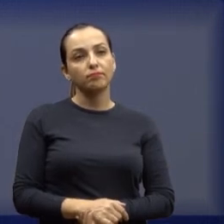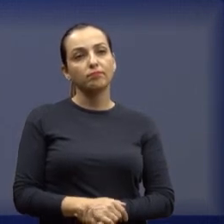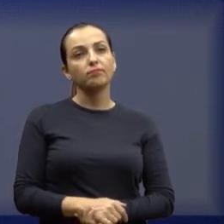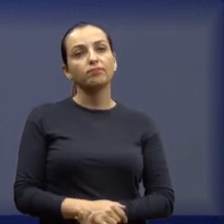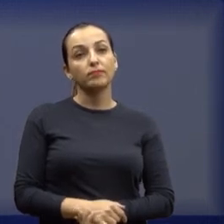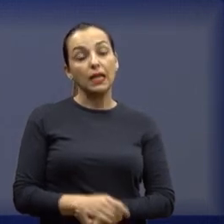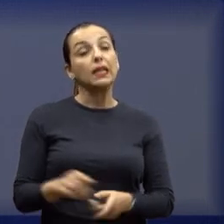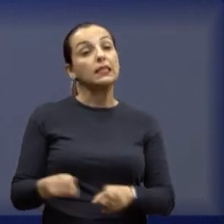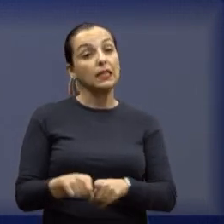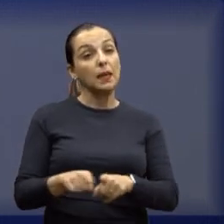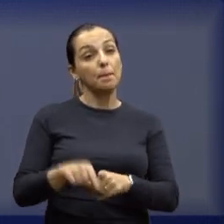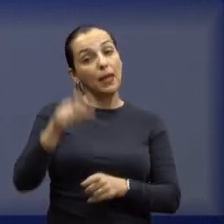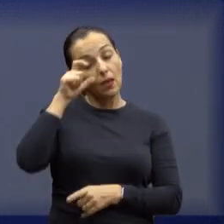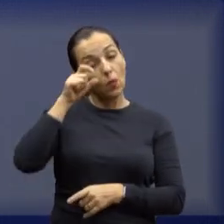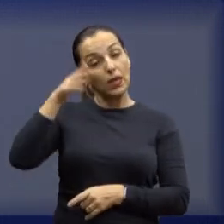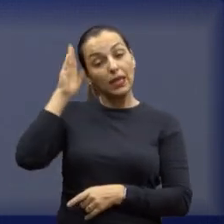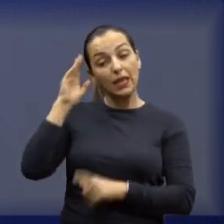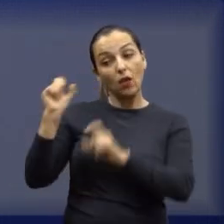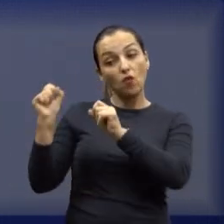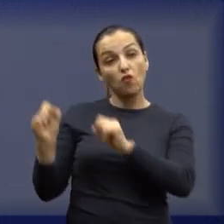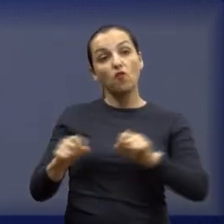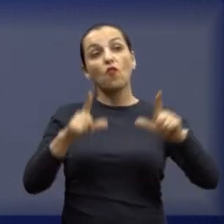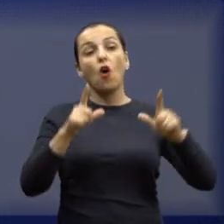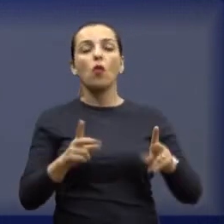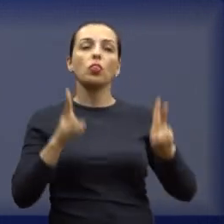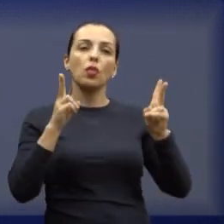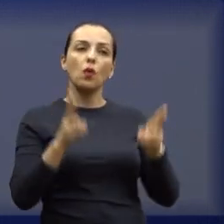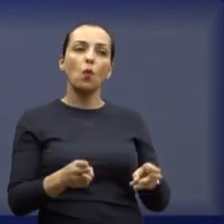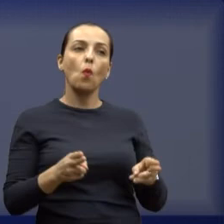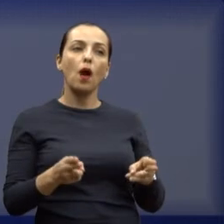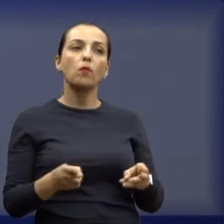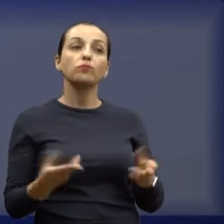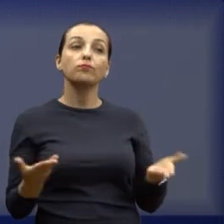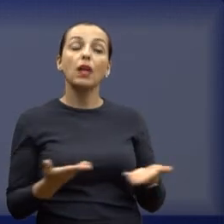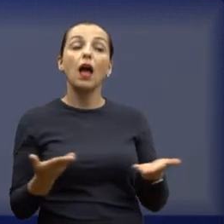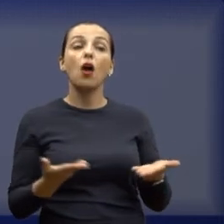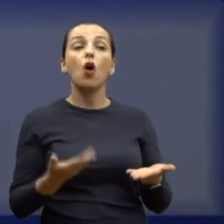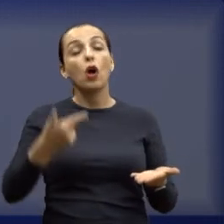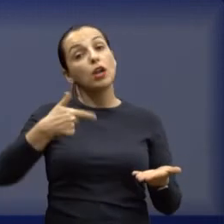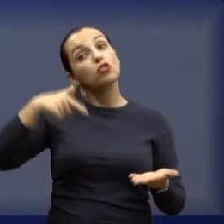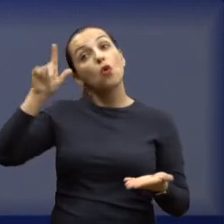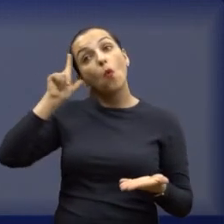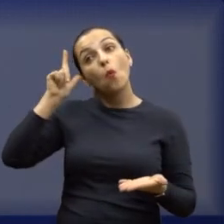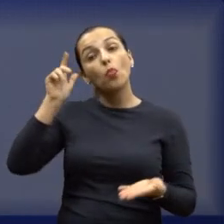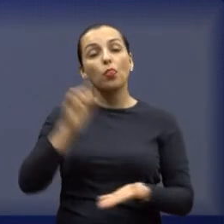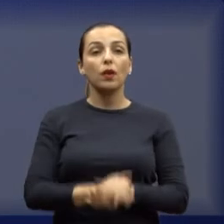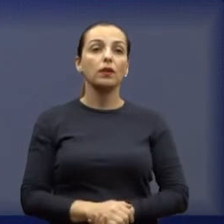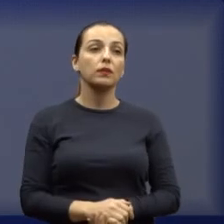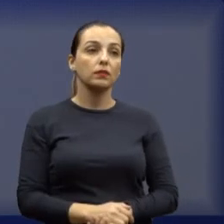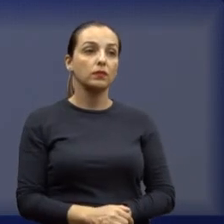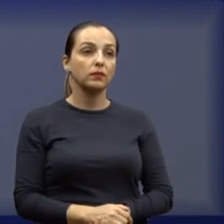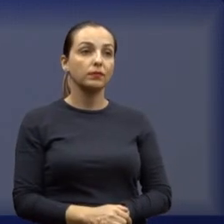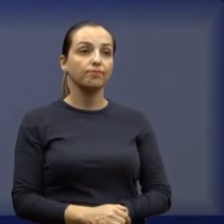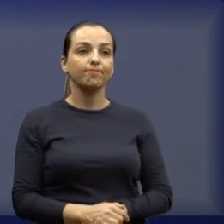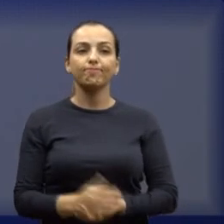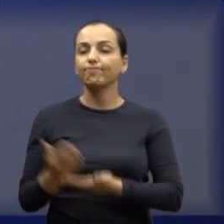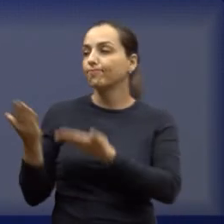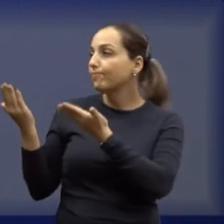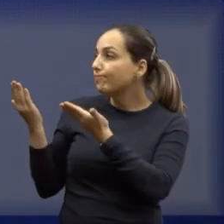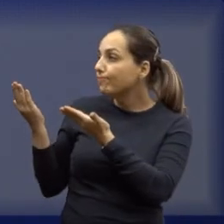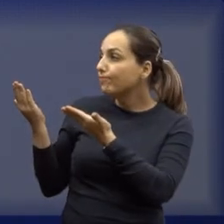Tinha uma do Lineu também, infelizmente, como foi uma das últimas. E aí, gente, trago para vocês fotos de ontem dessa rua.